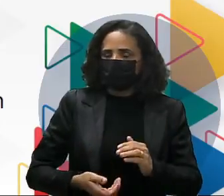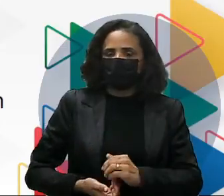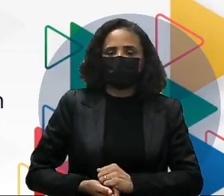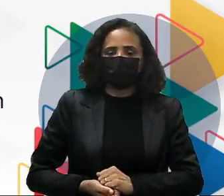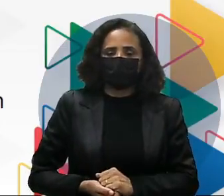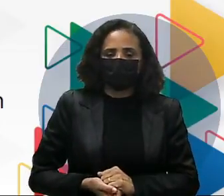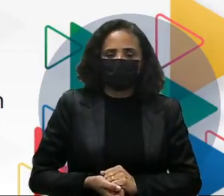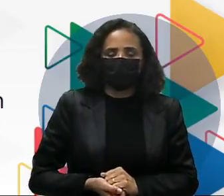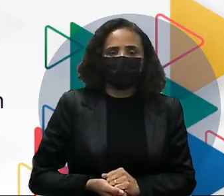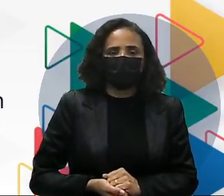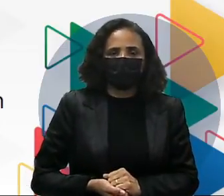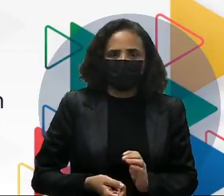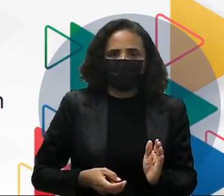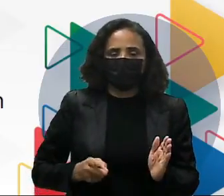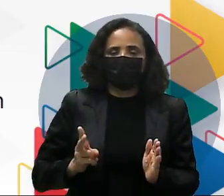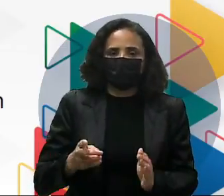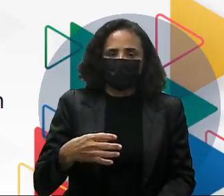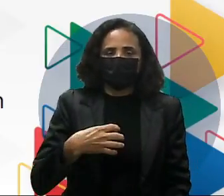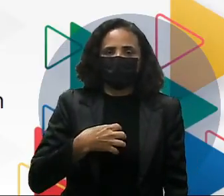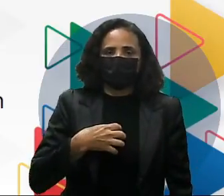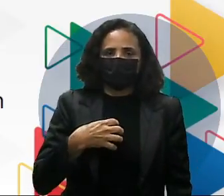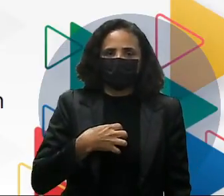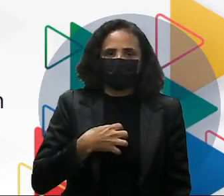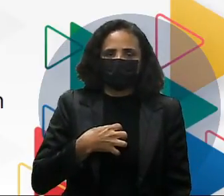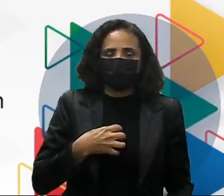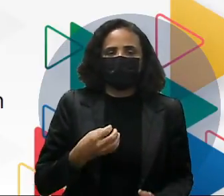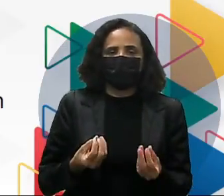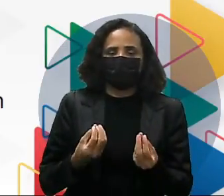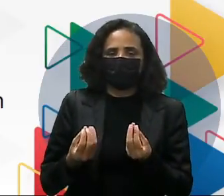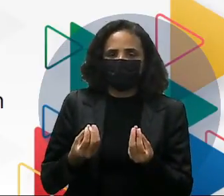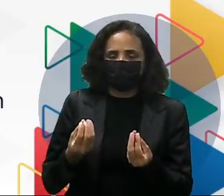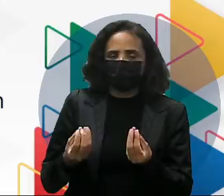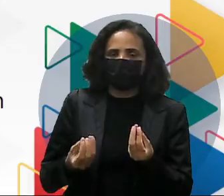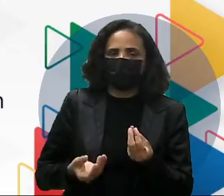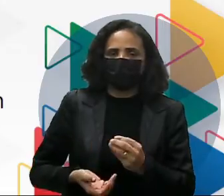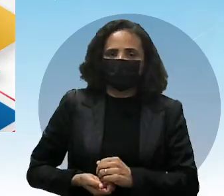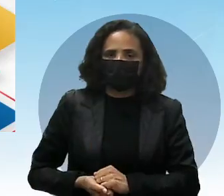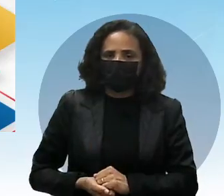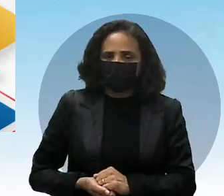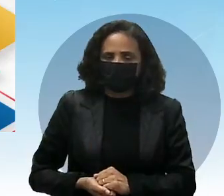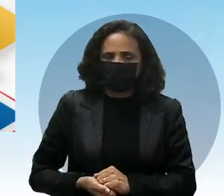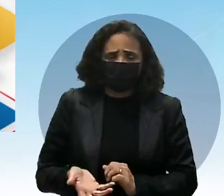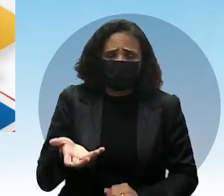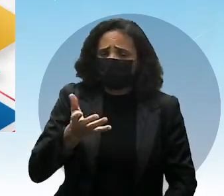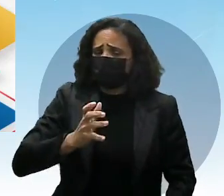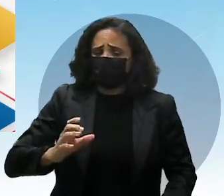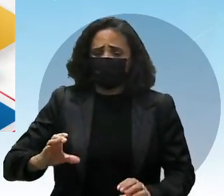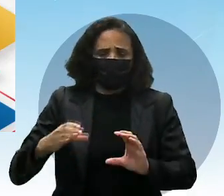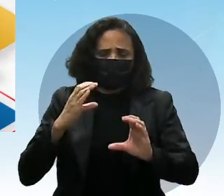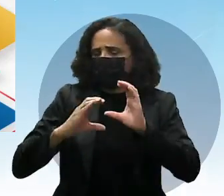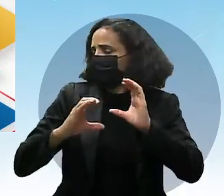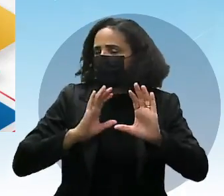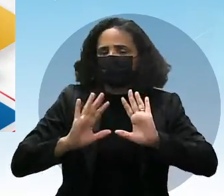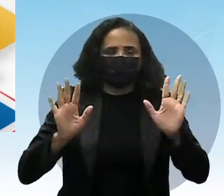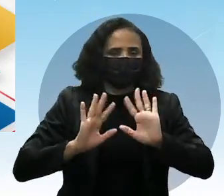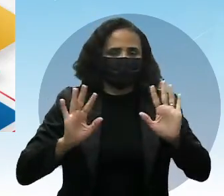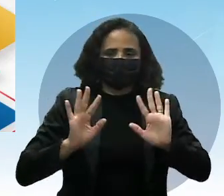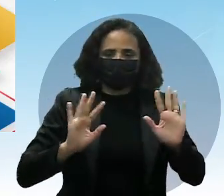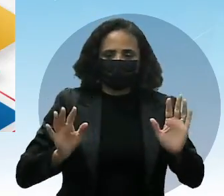Ele simplesmente não está Um pouco muito Não está querendo muita comunicação Ok?